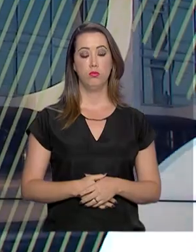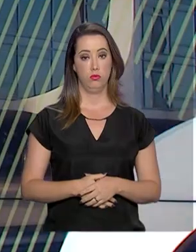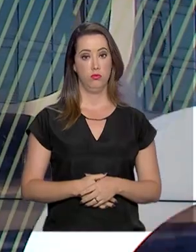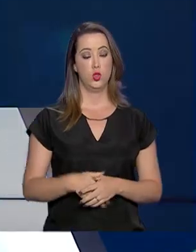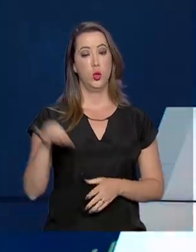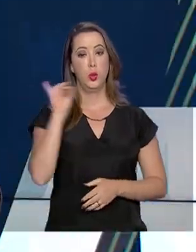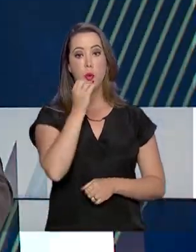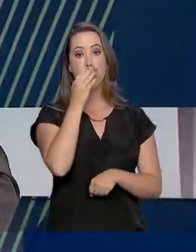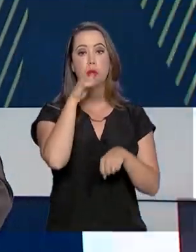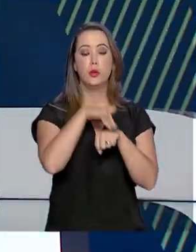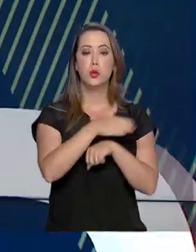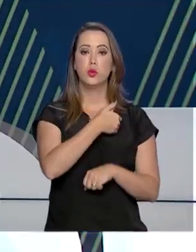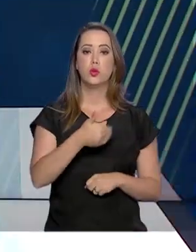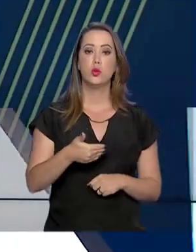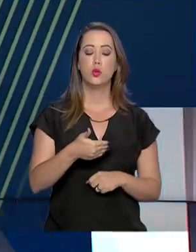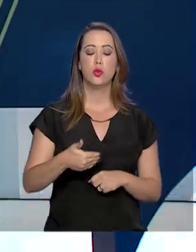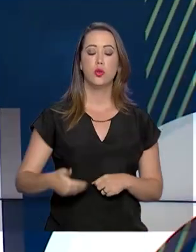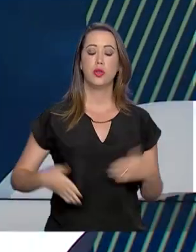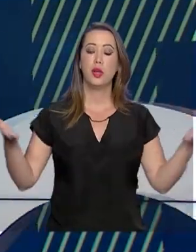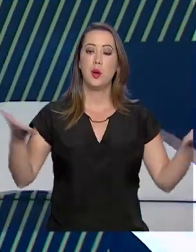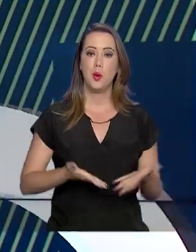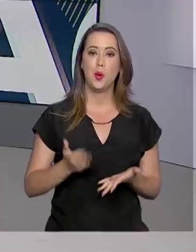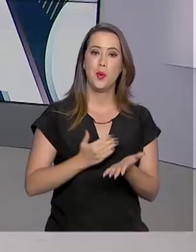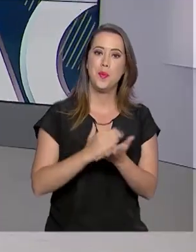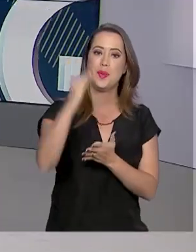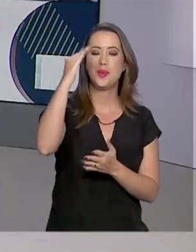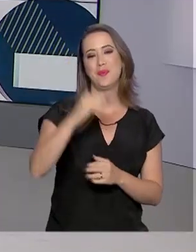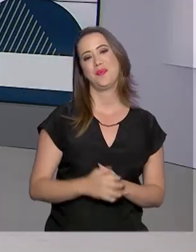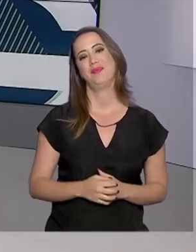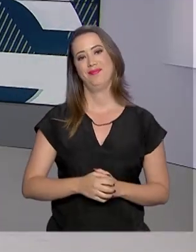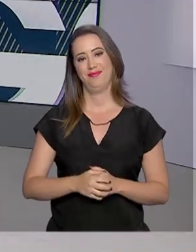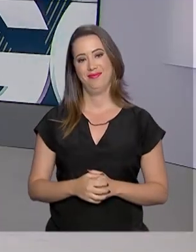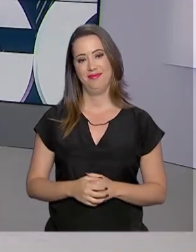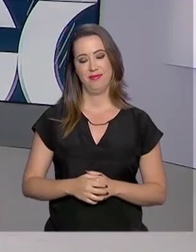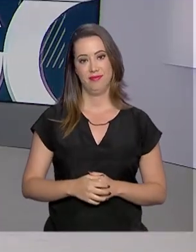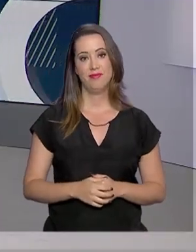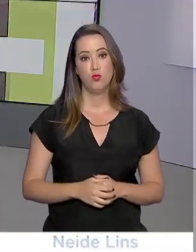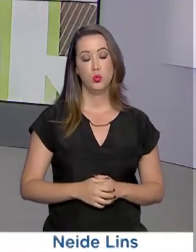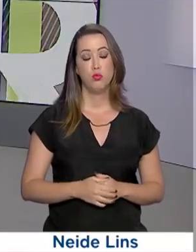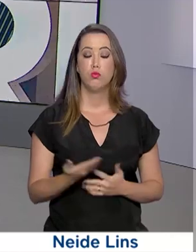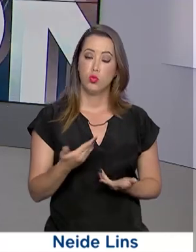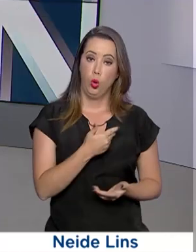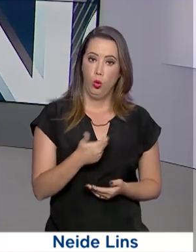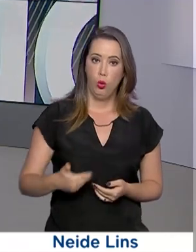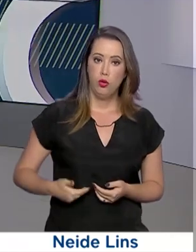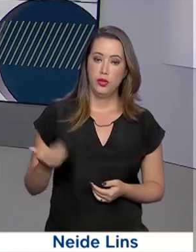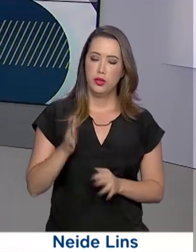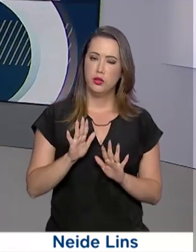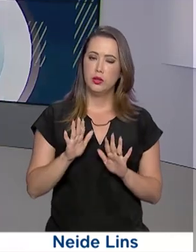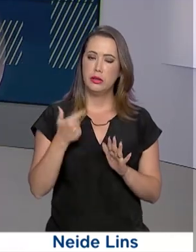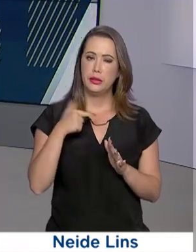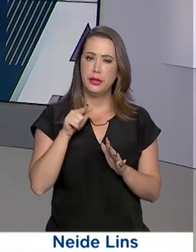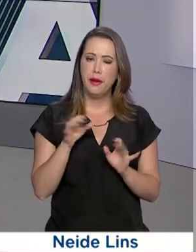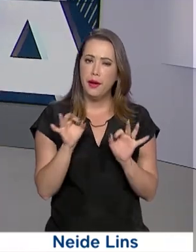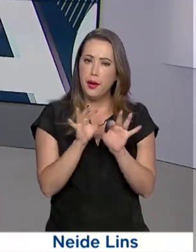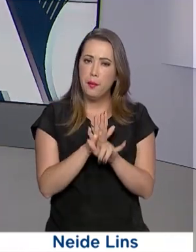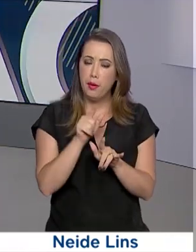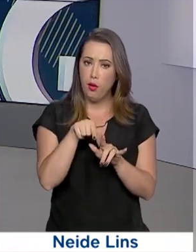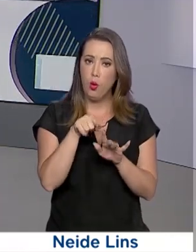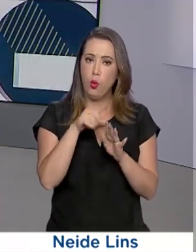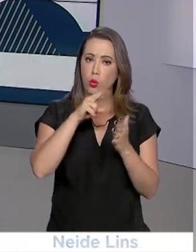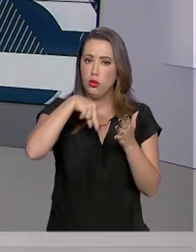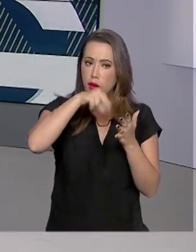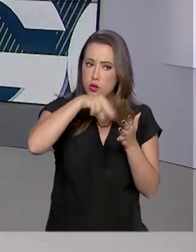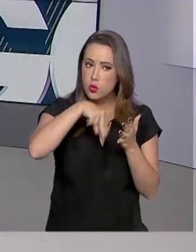Olá, boa noite. O governo agora já está no ar. O governo espera finalizar o texto da reforma administrativa ainda esta